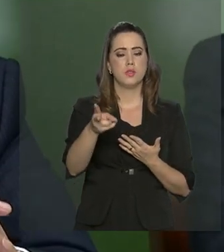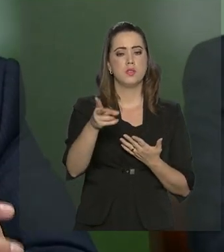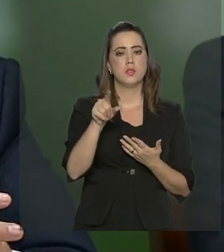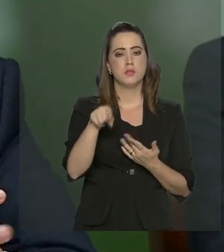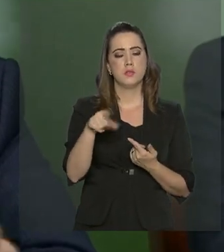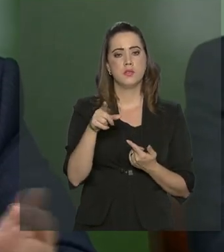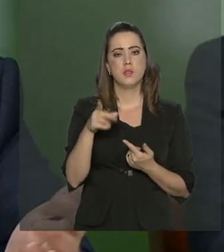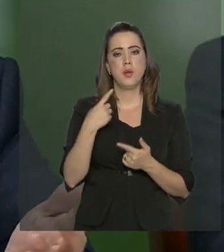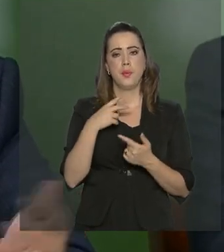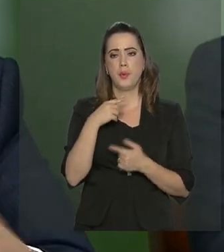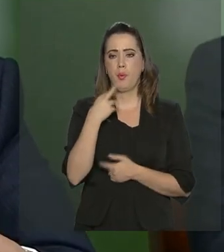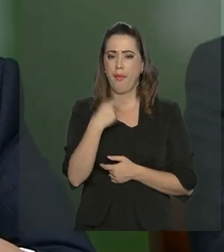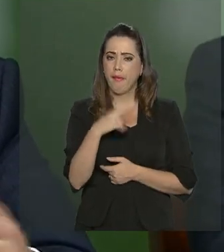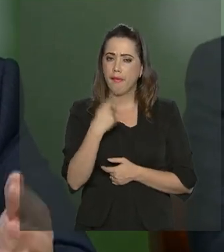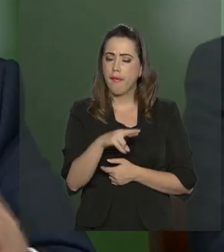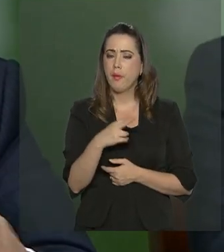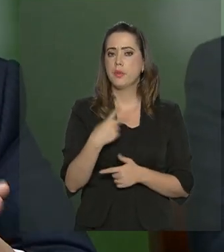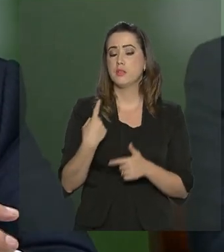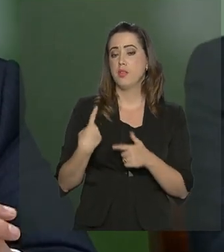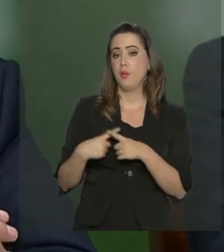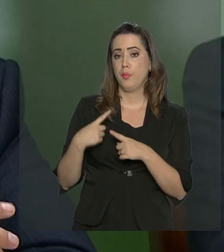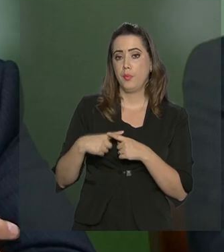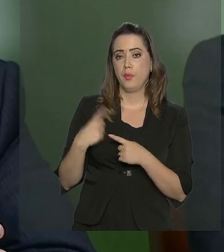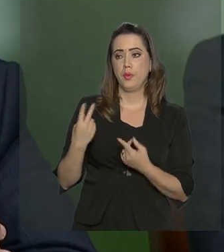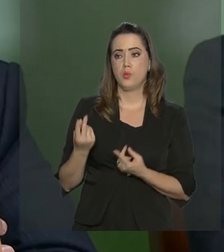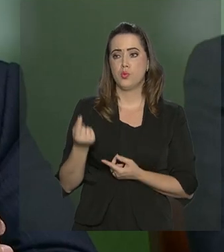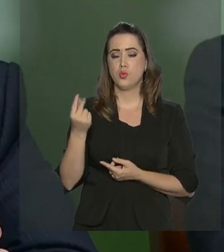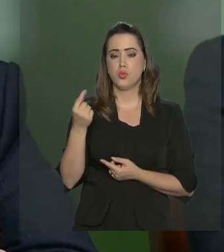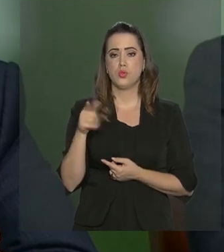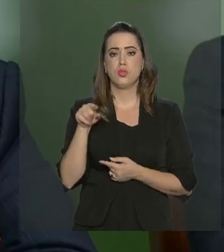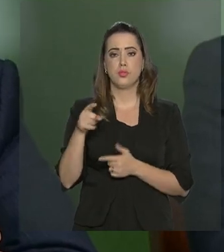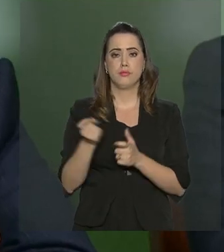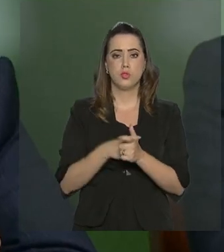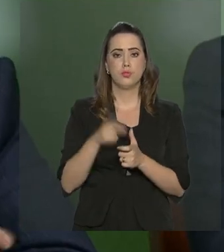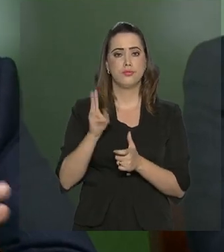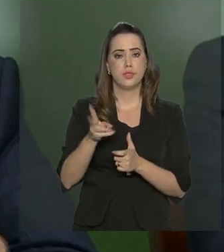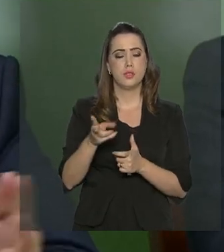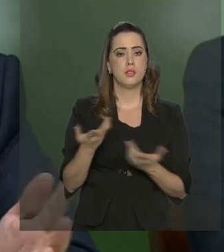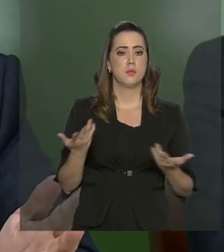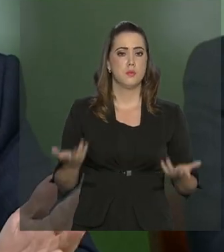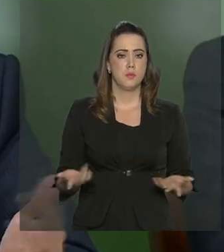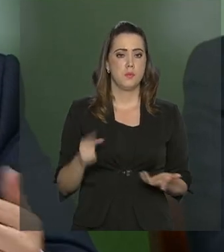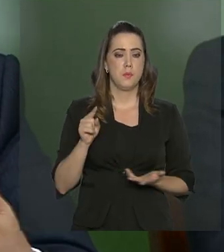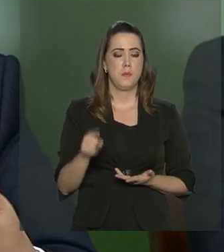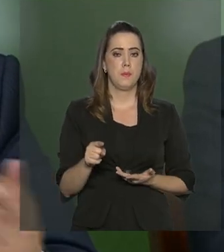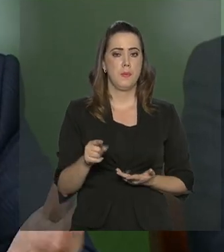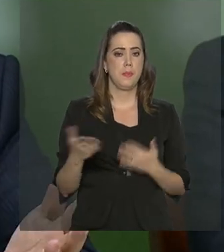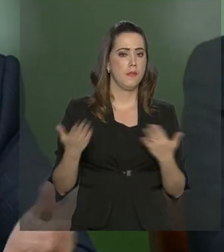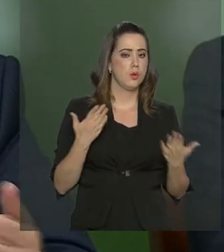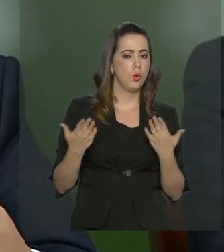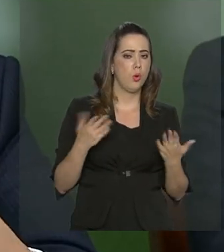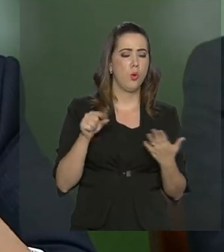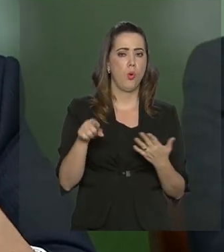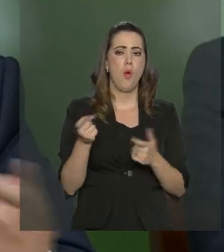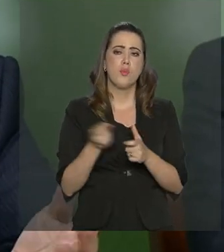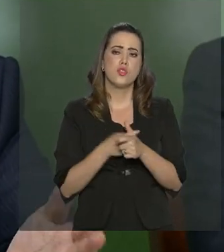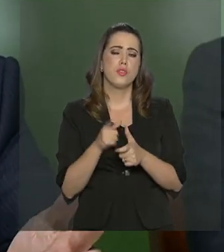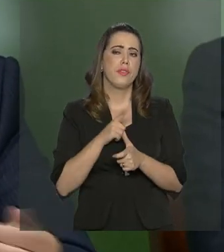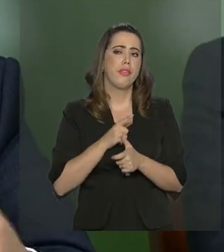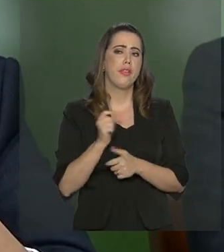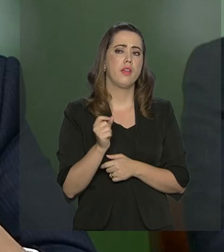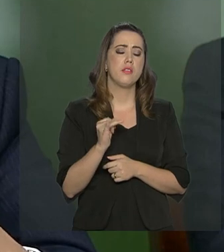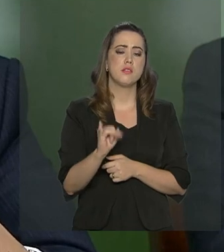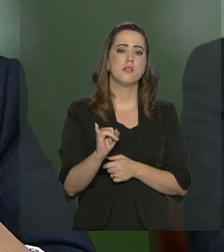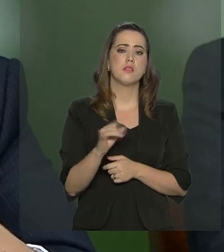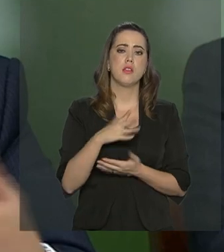uma reclamação em função do fato de ser deficitário. Então, como é que o fato é deficitário? Você